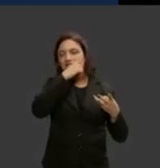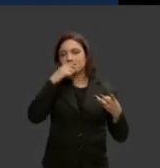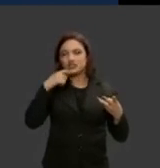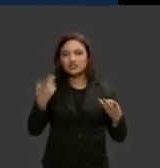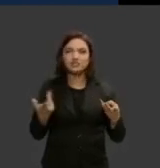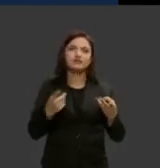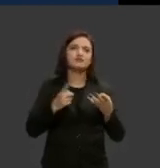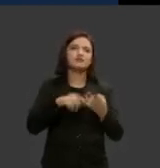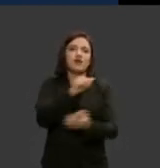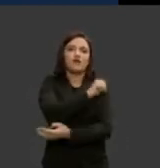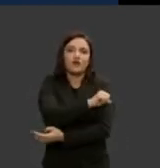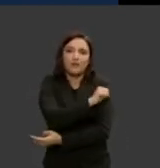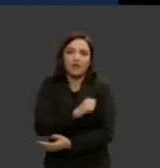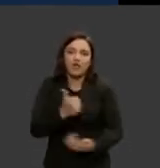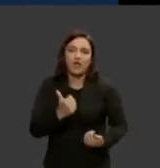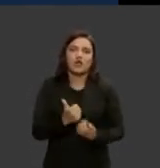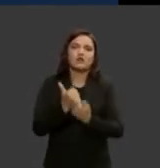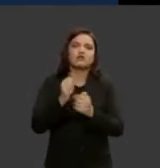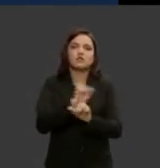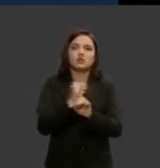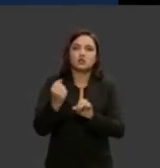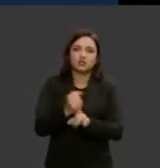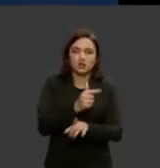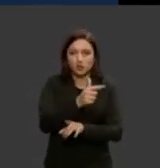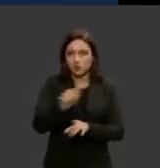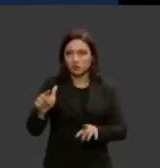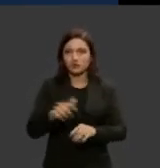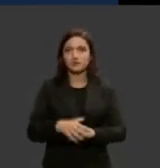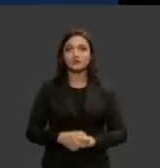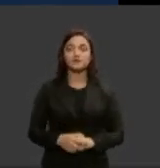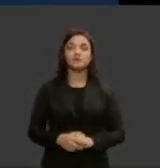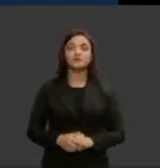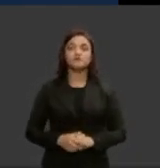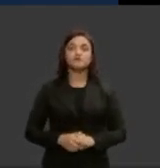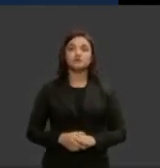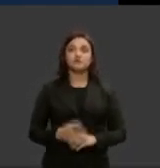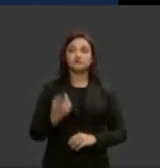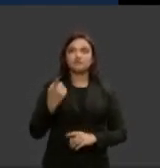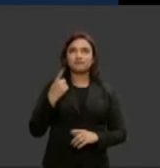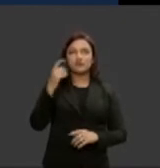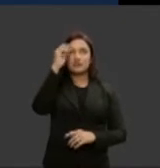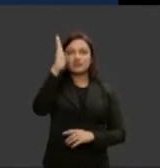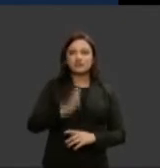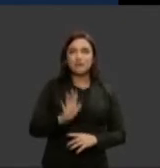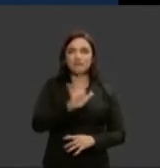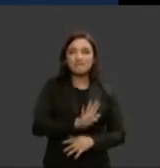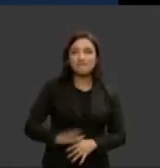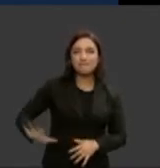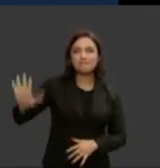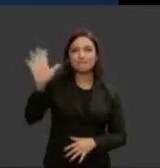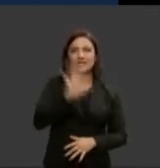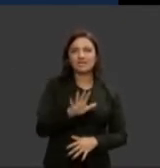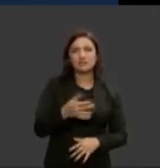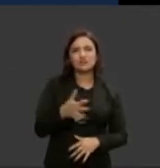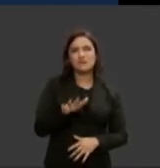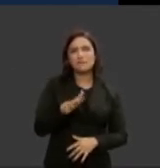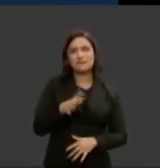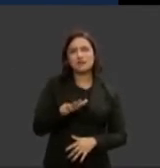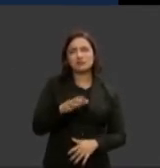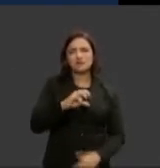enfermeiros assistentes sociais etc já olhando para o Brasil num efetivo de aproximadamente